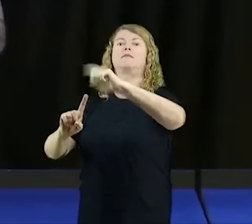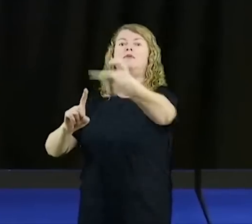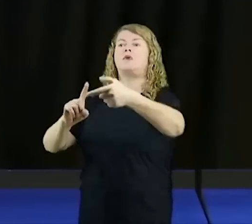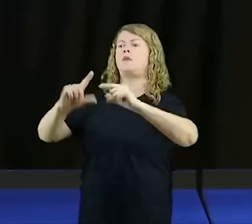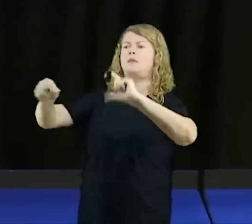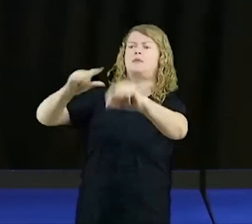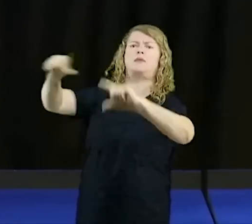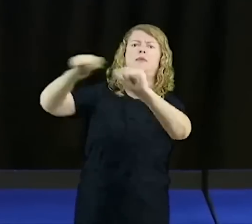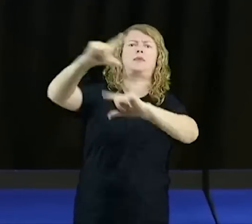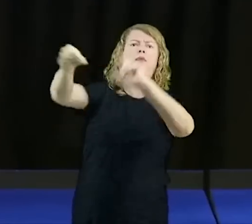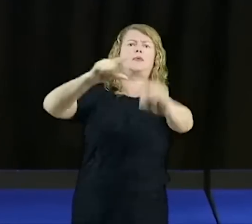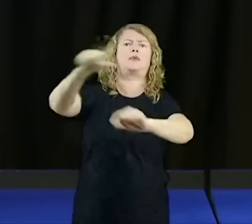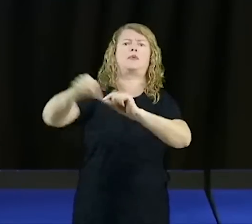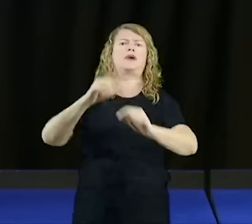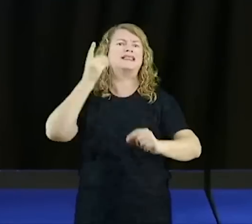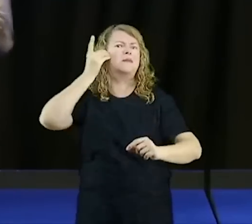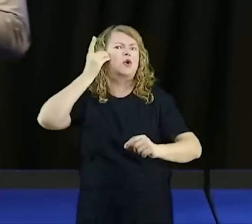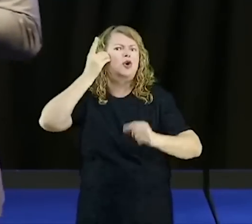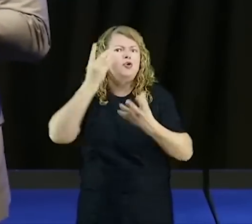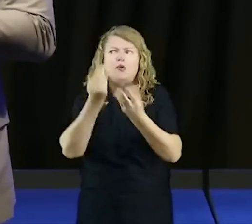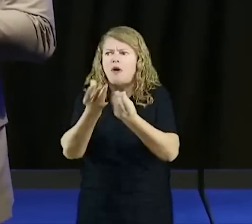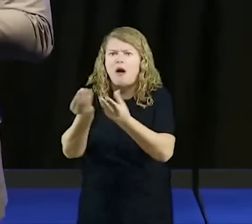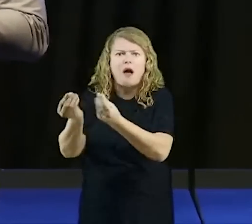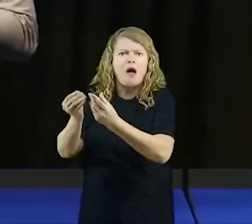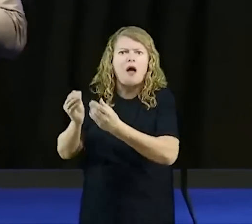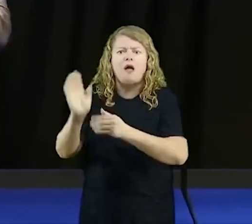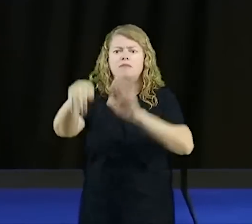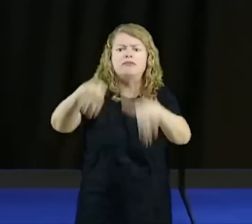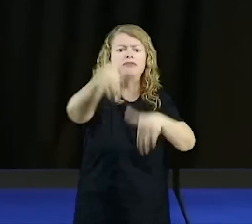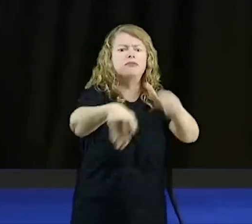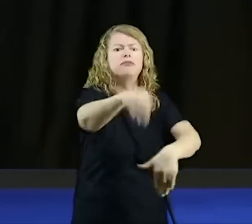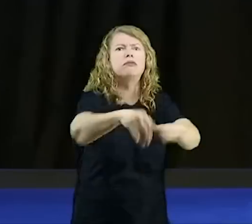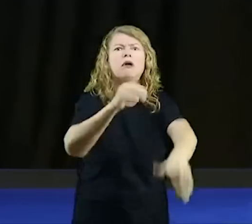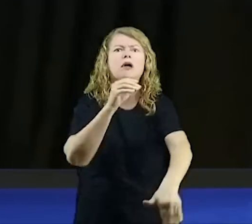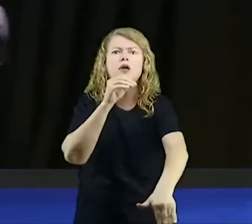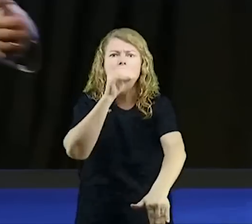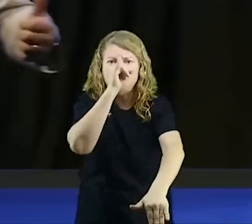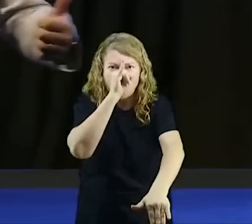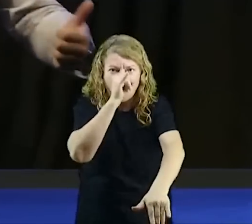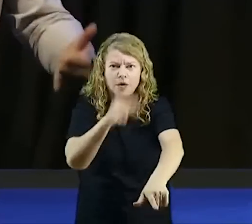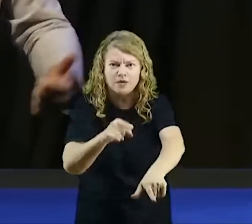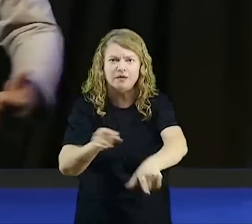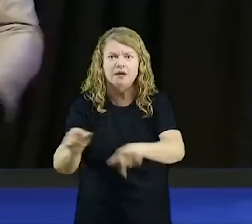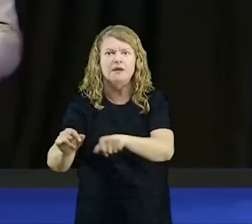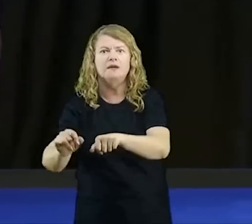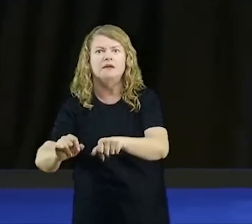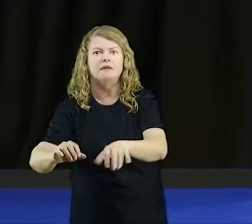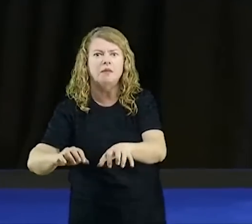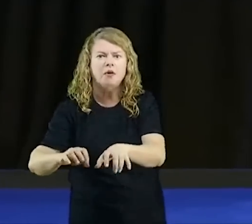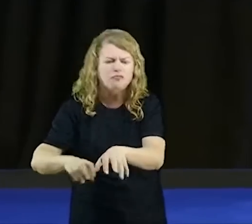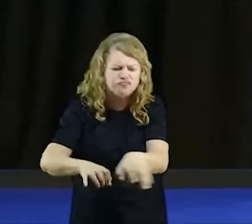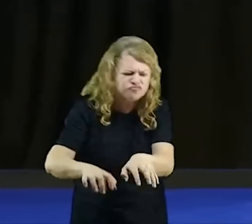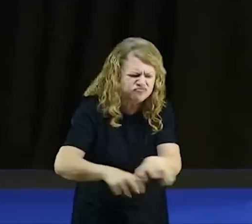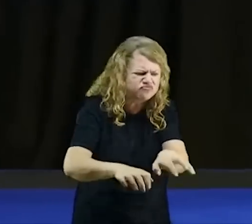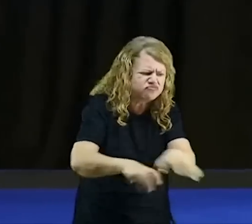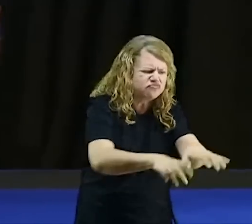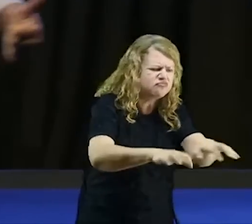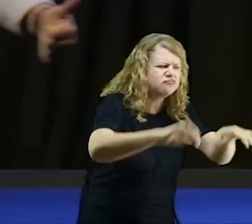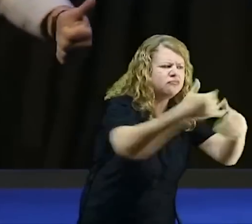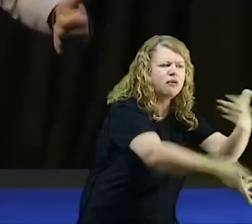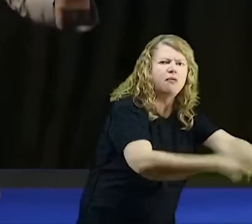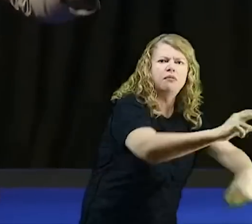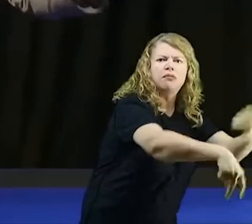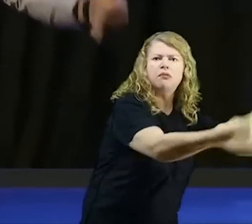e ali eles expulsaram Jesus. Eles viram que o endemoniado, que era um homem, que ninguém podia prender, que vivia